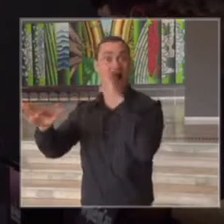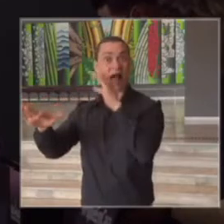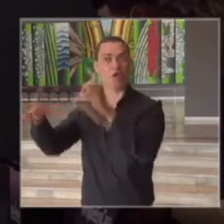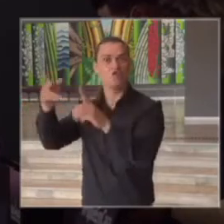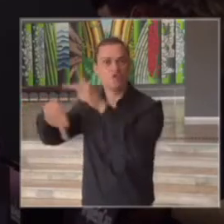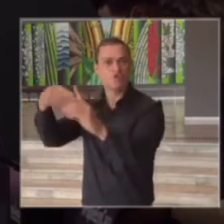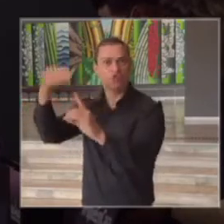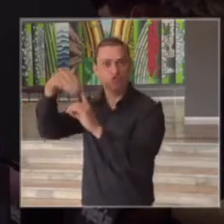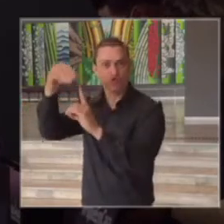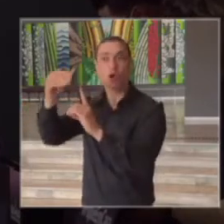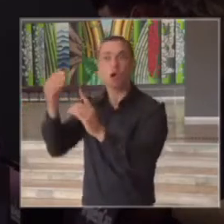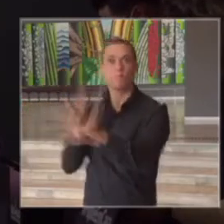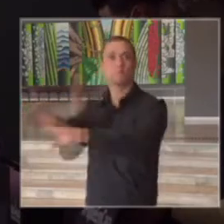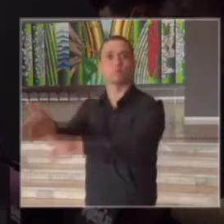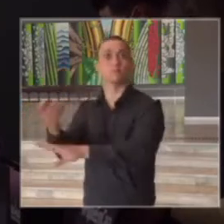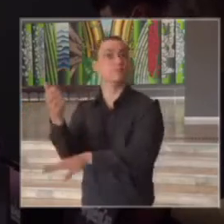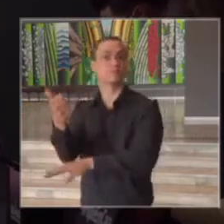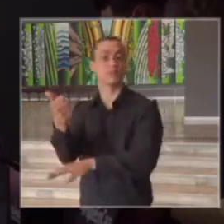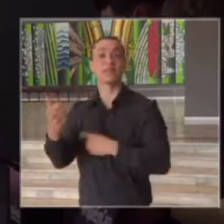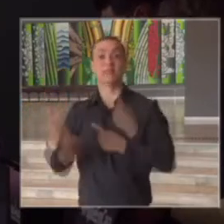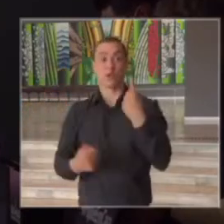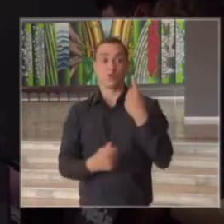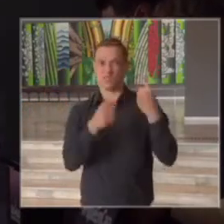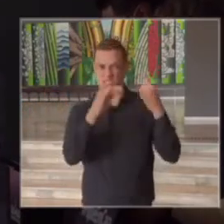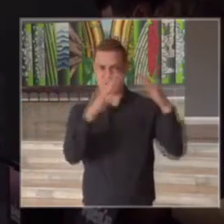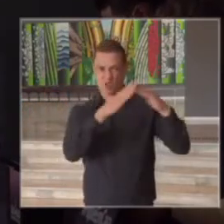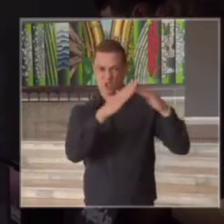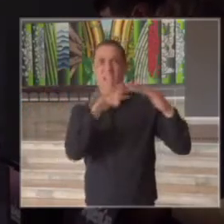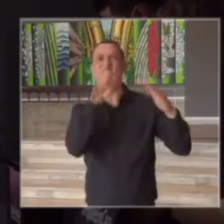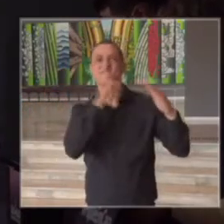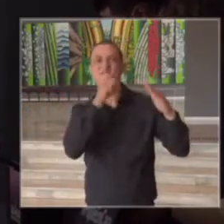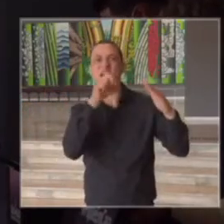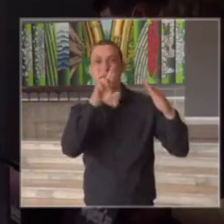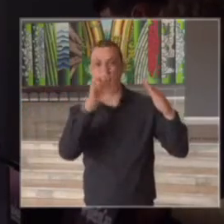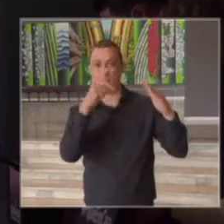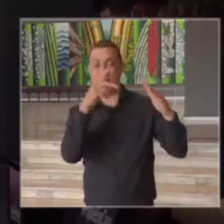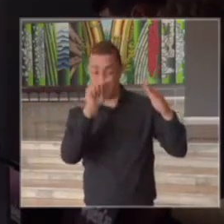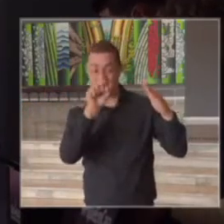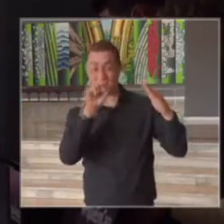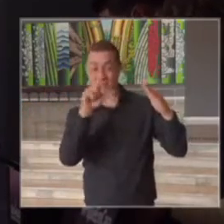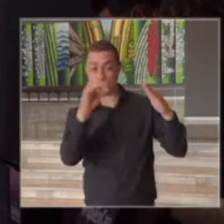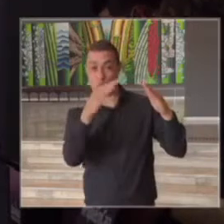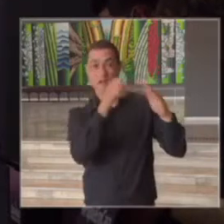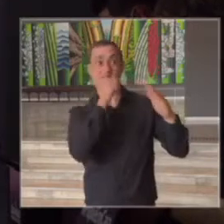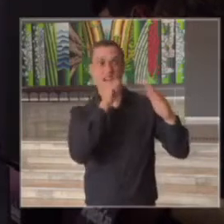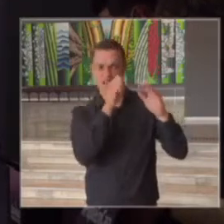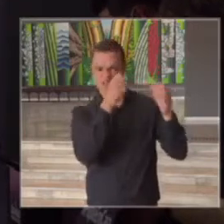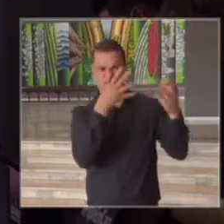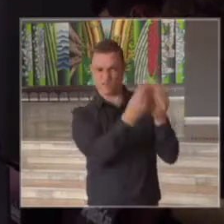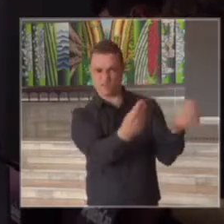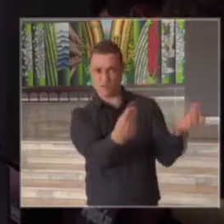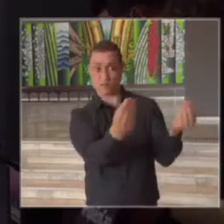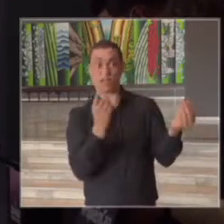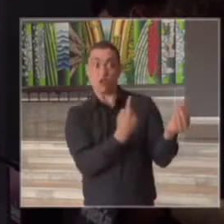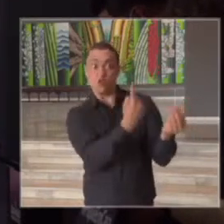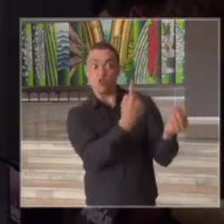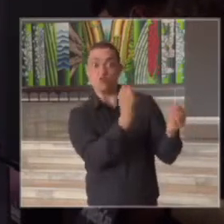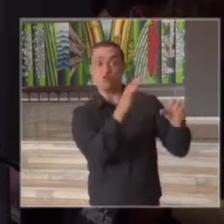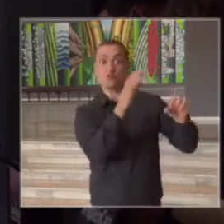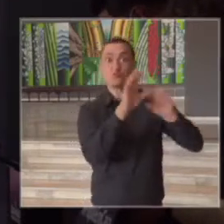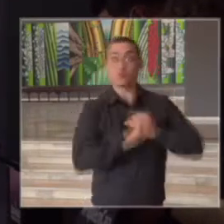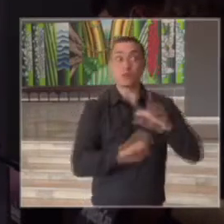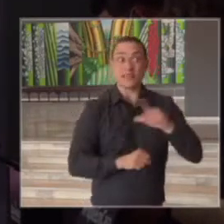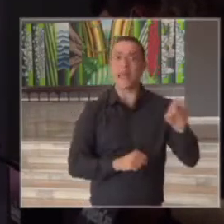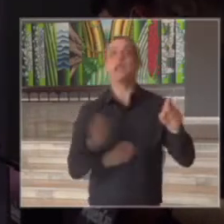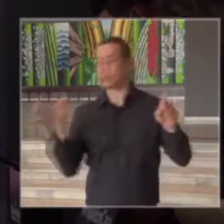asilo tem um caso no asilo nós vamos lá o ideal é que não tivéssemos casos